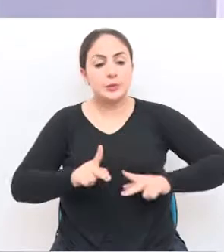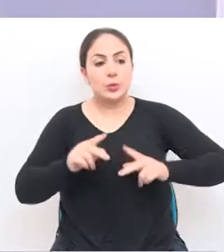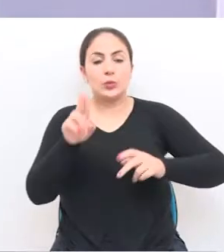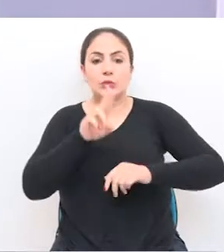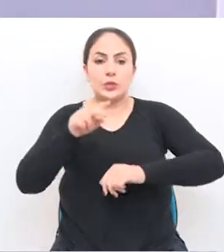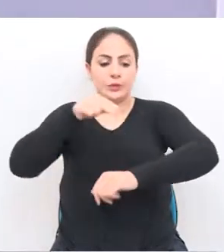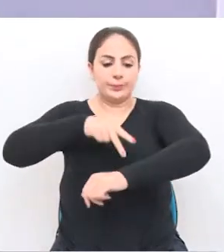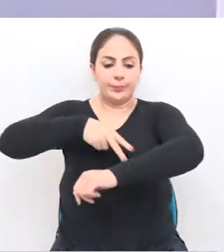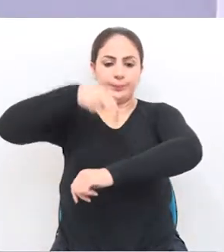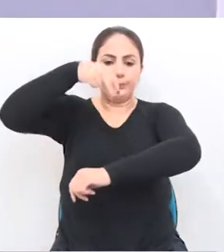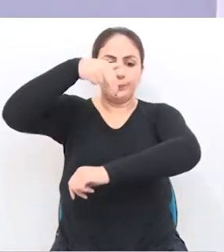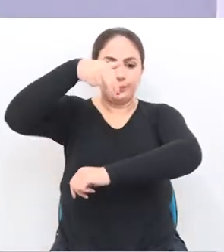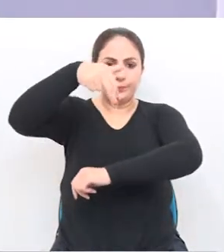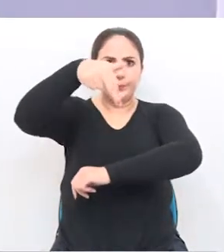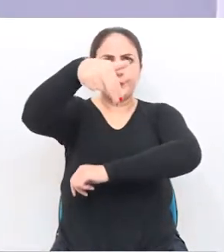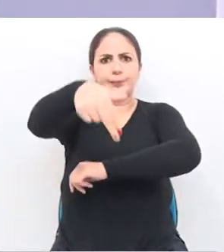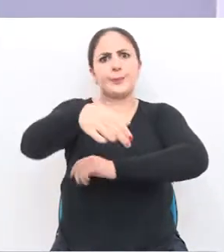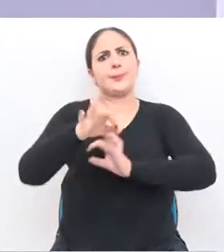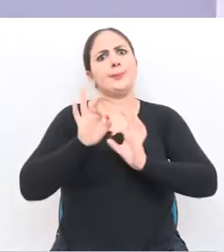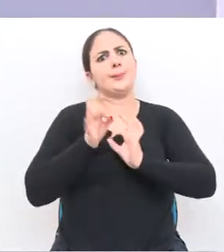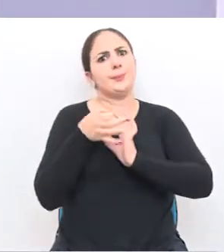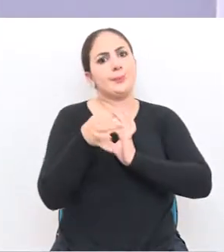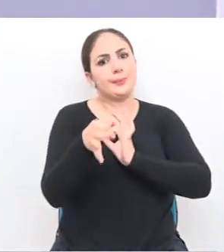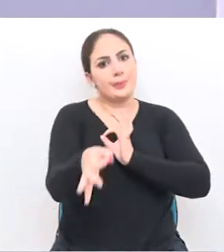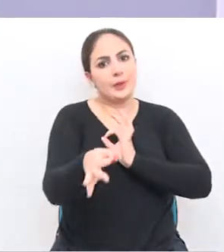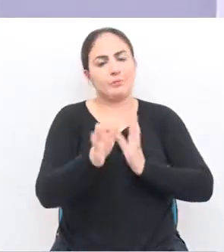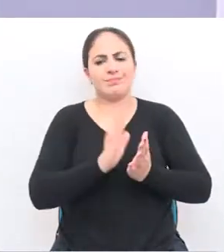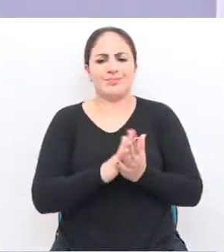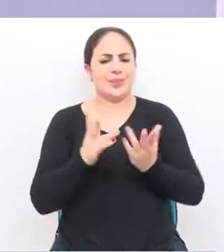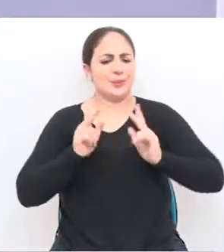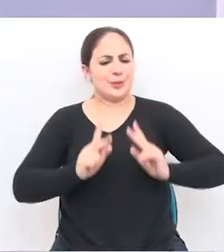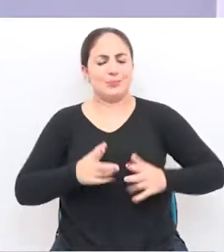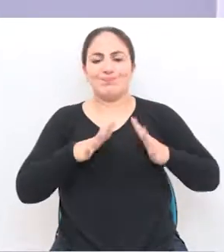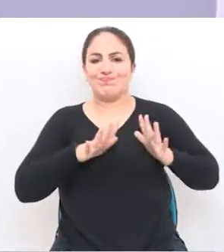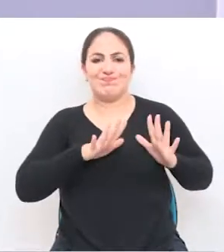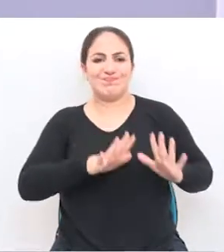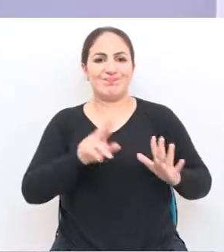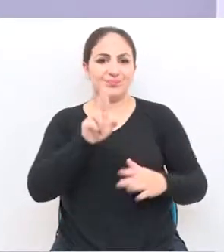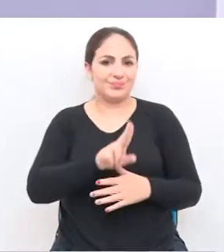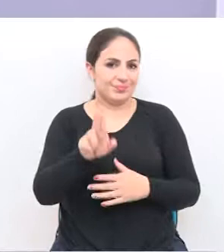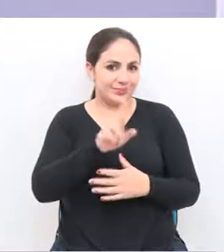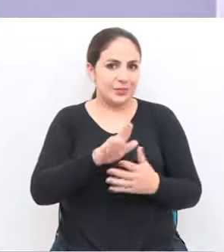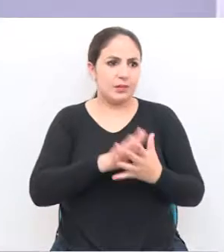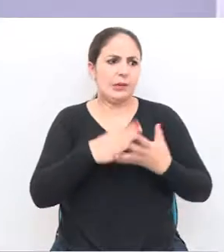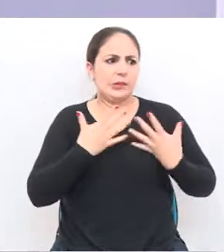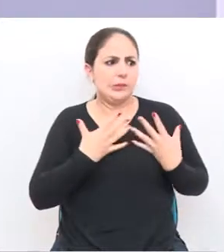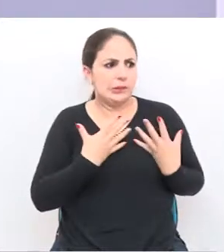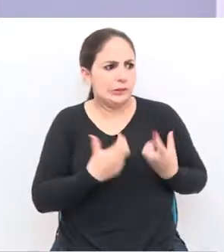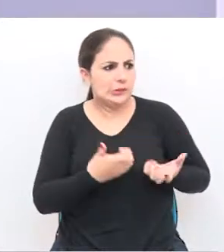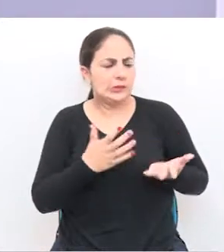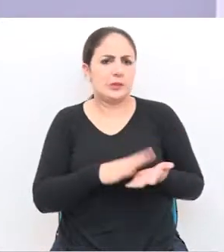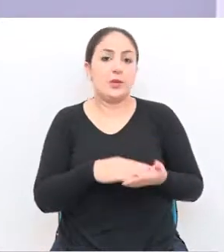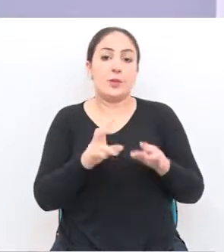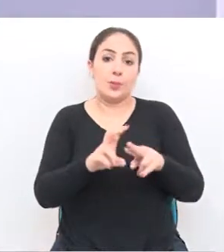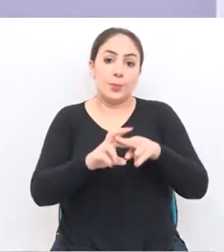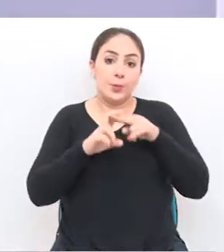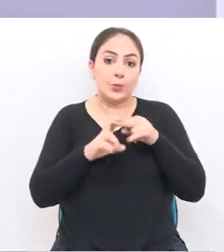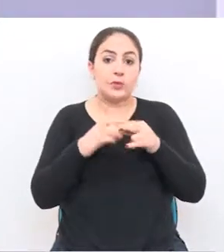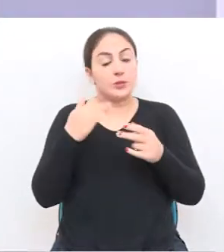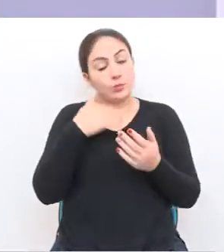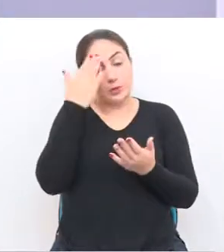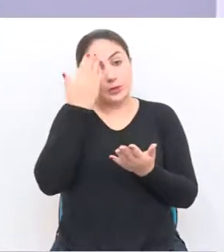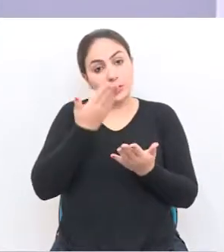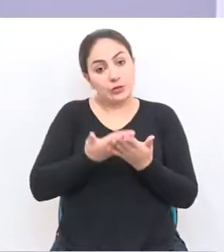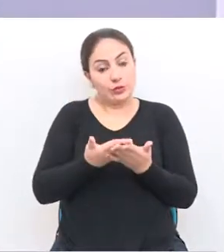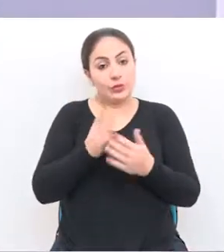passarela ou mesmo fazer uma volta muito grande, acabam tendo, digamos assim, um caminho totalmente cansativo e é por isso que